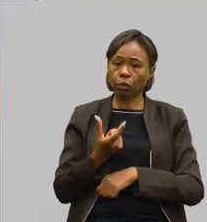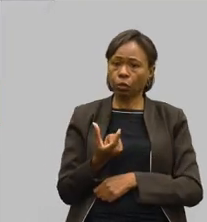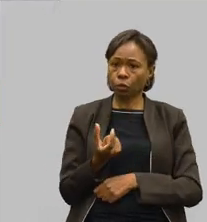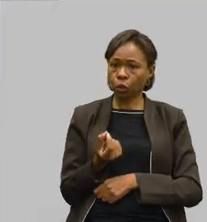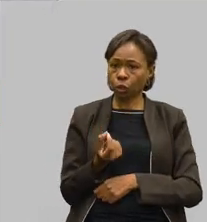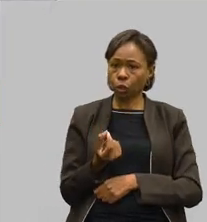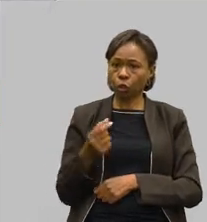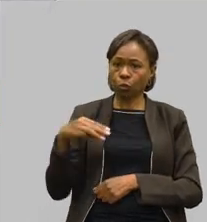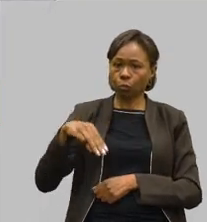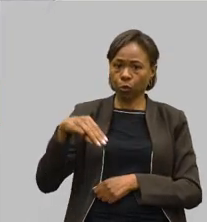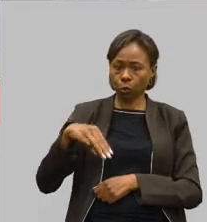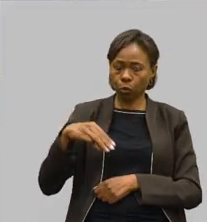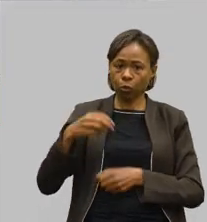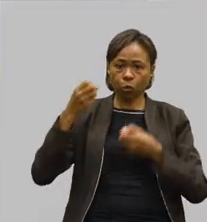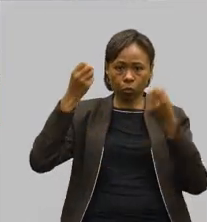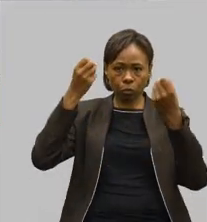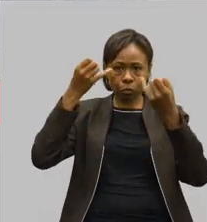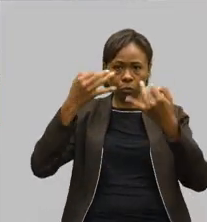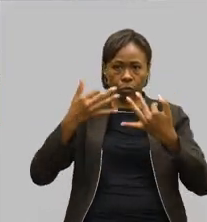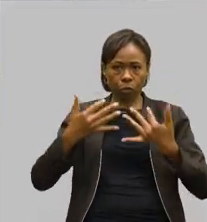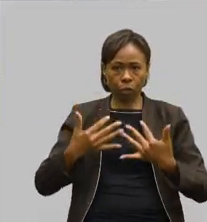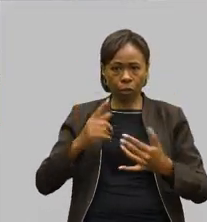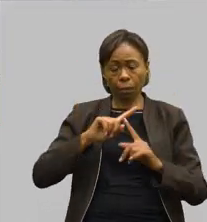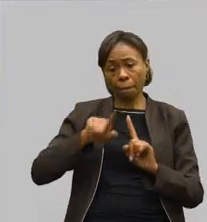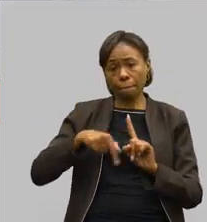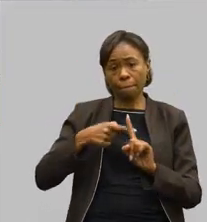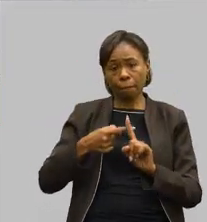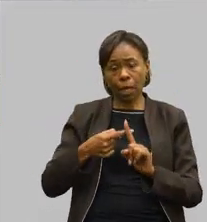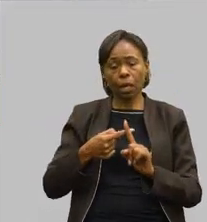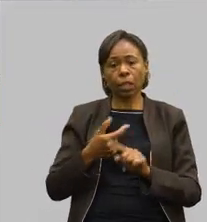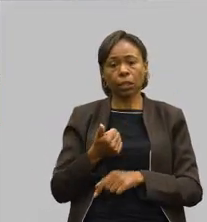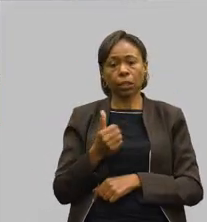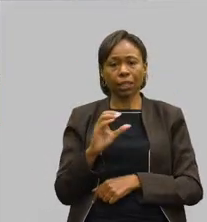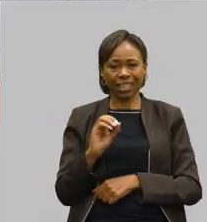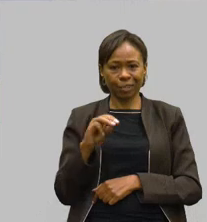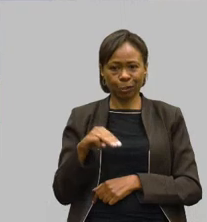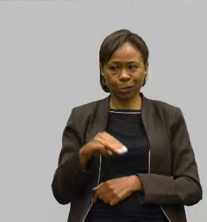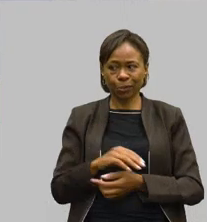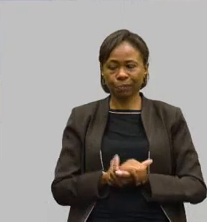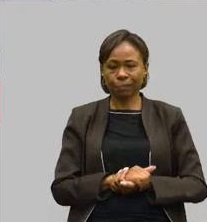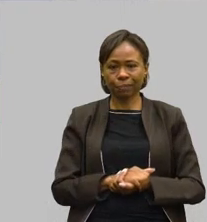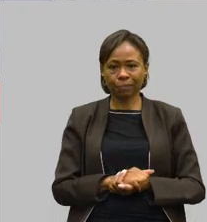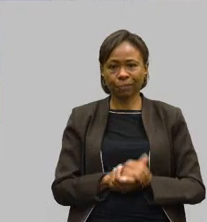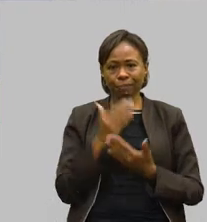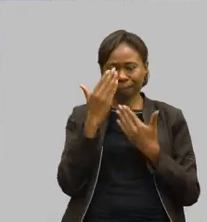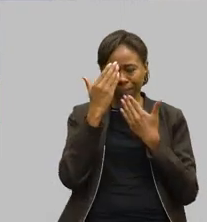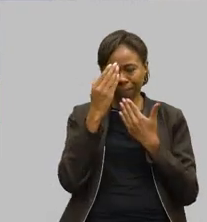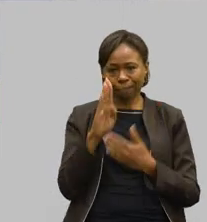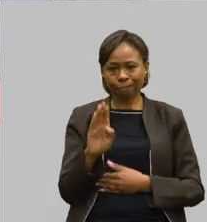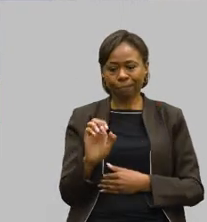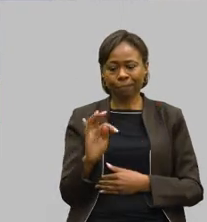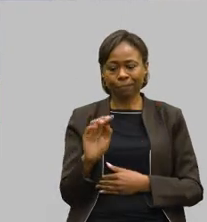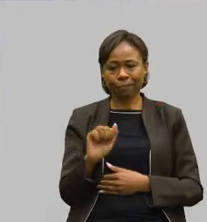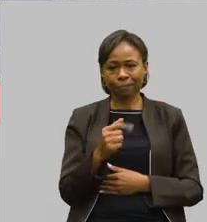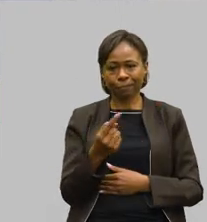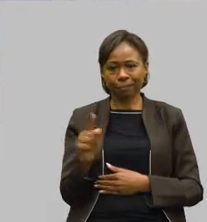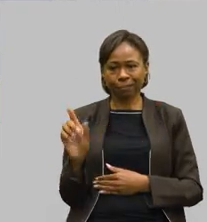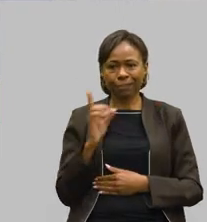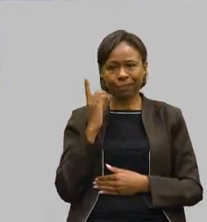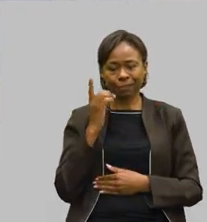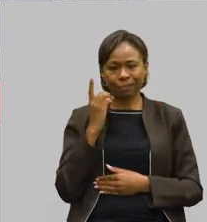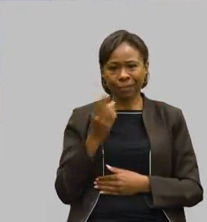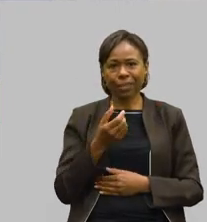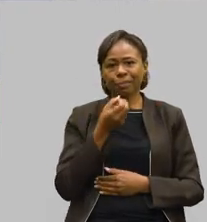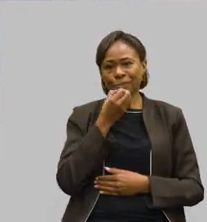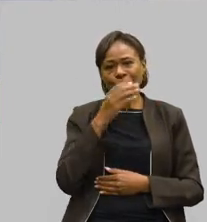exposição, podendo ser prorrogado por mais dez minutos. Muito obrigada, deputado Betão. Boa tarde novamente a todos e a todas